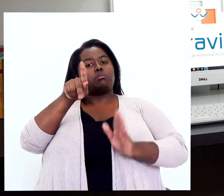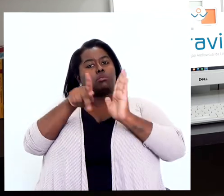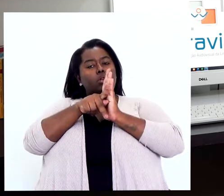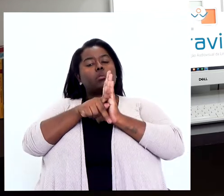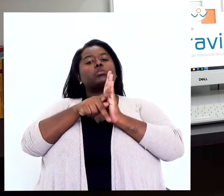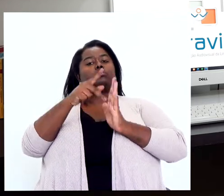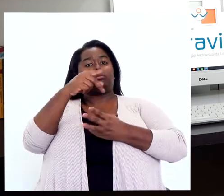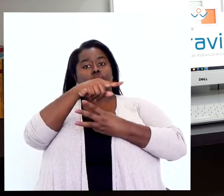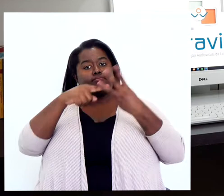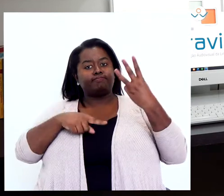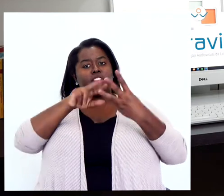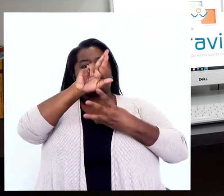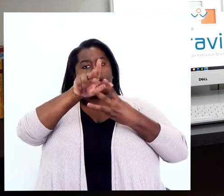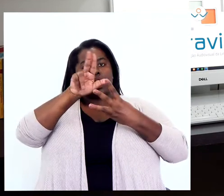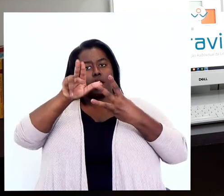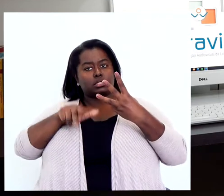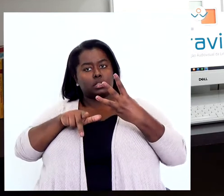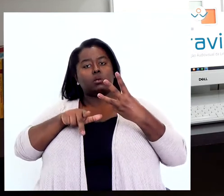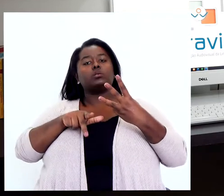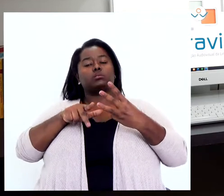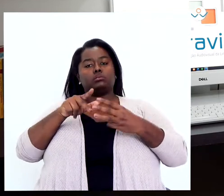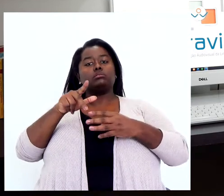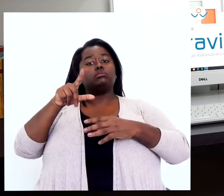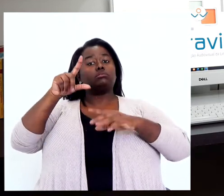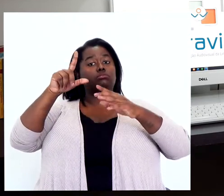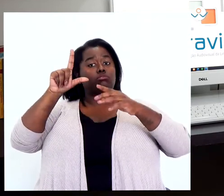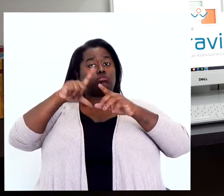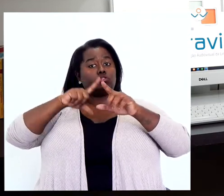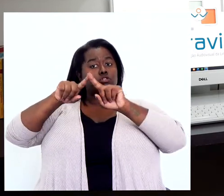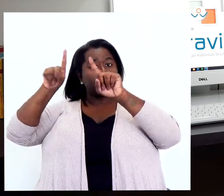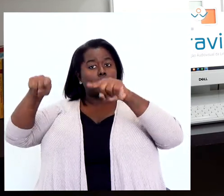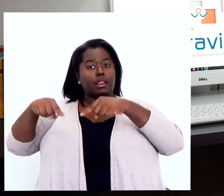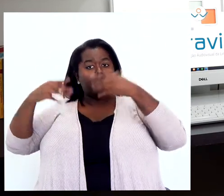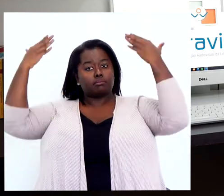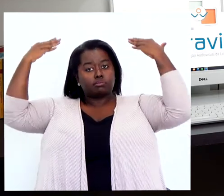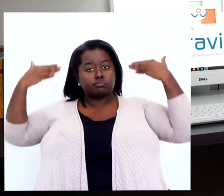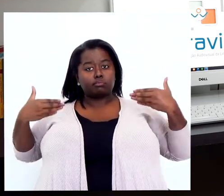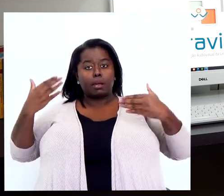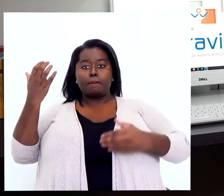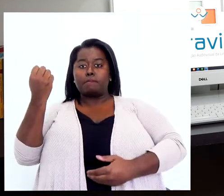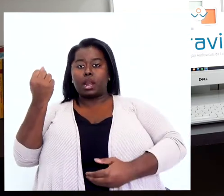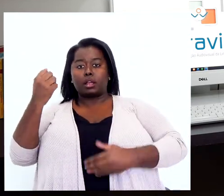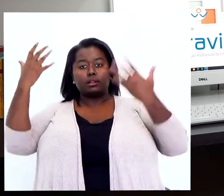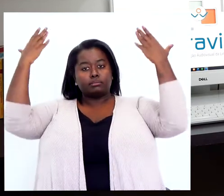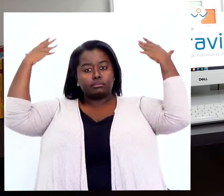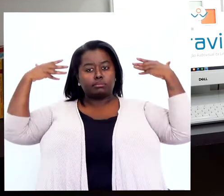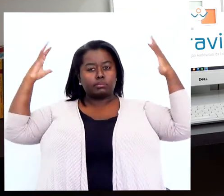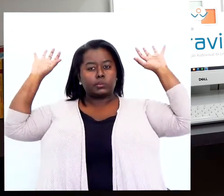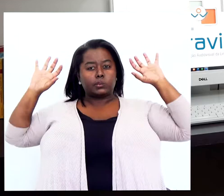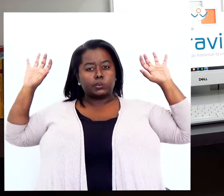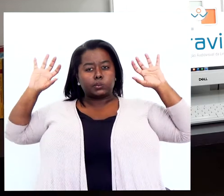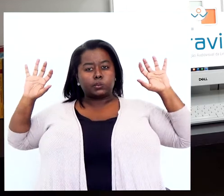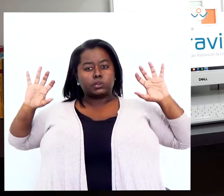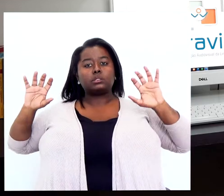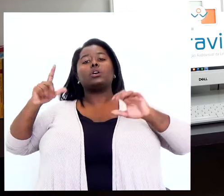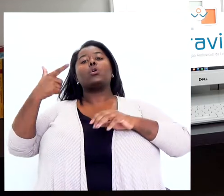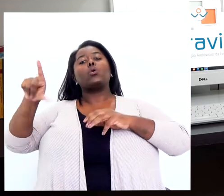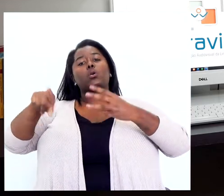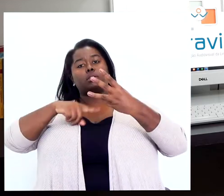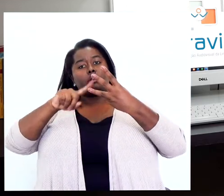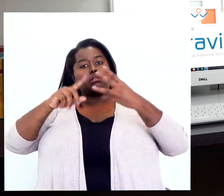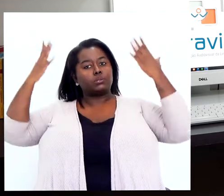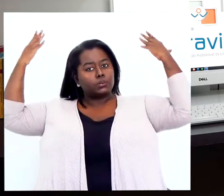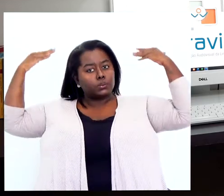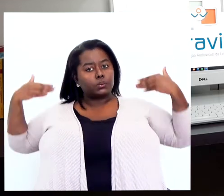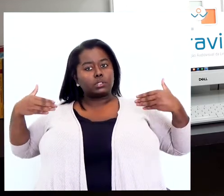três variações dessa proposta, uma janela com fundo branco chapado, uma janela translúcida e uma com recorte chroma